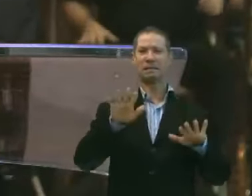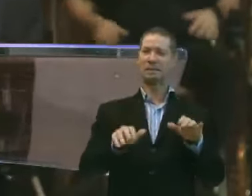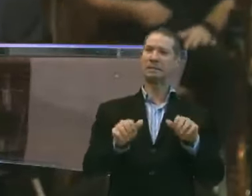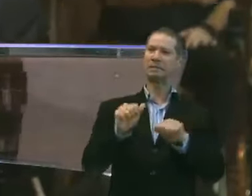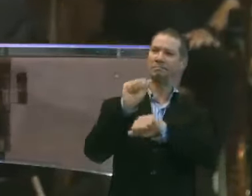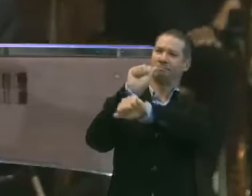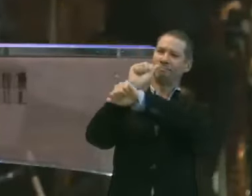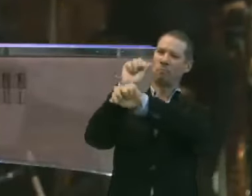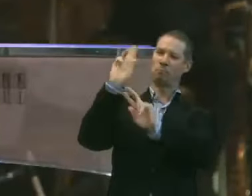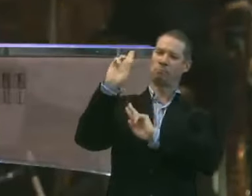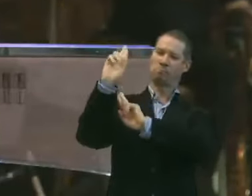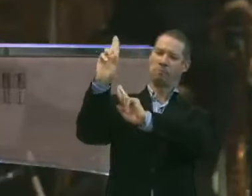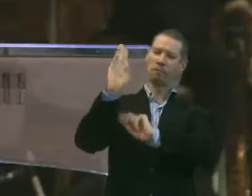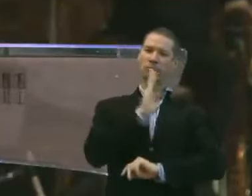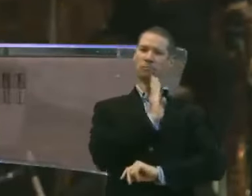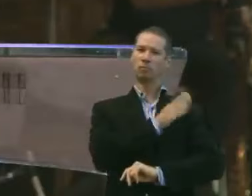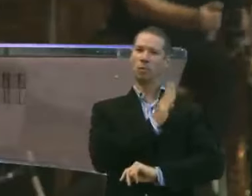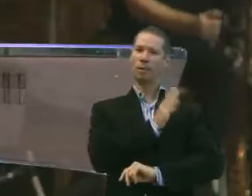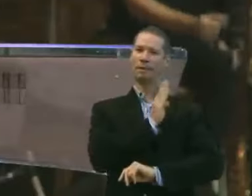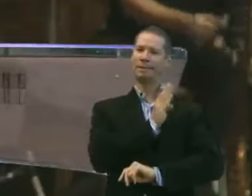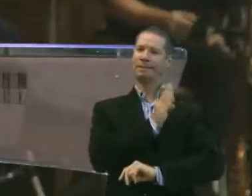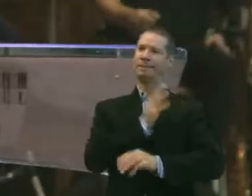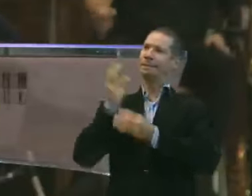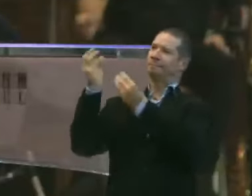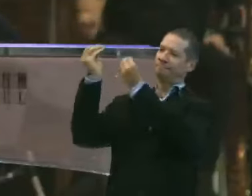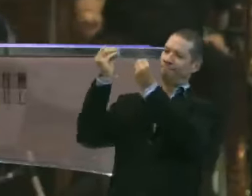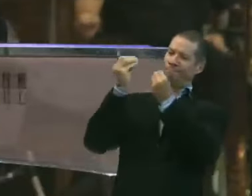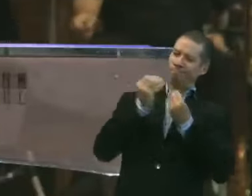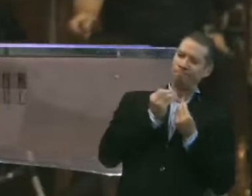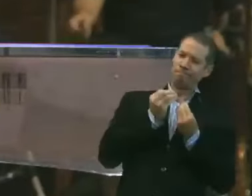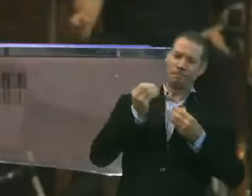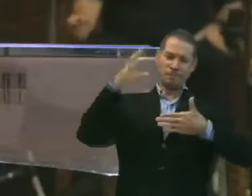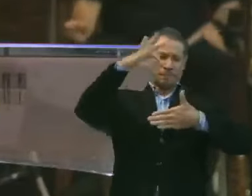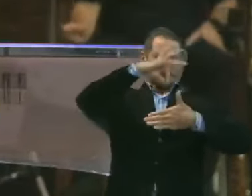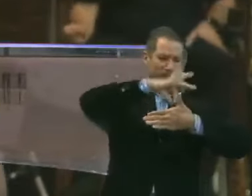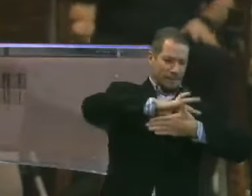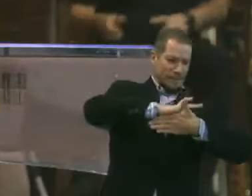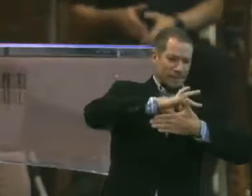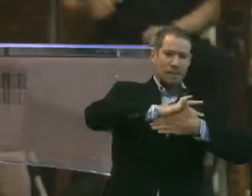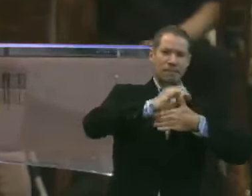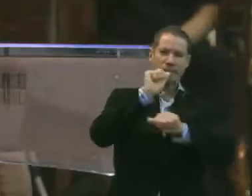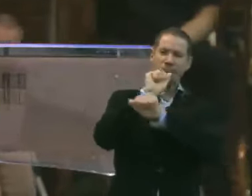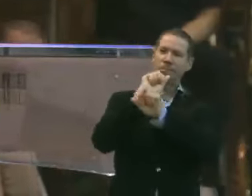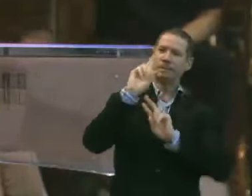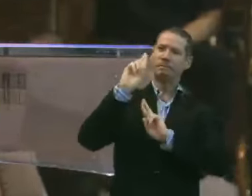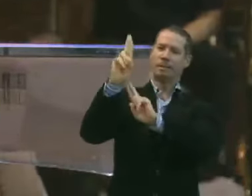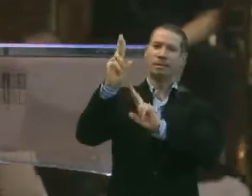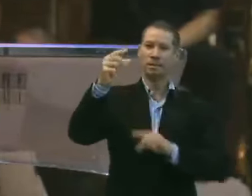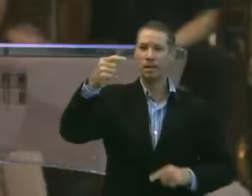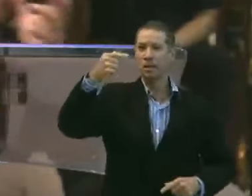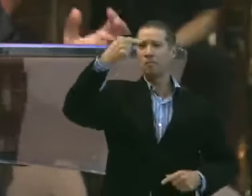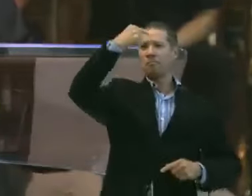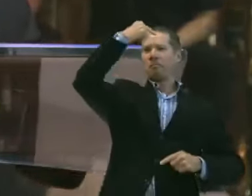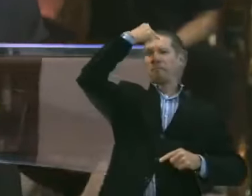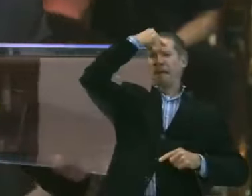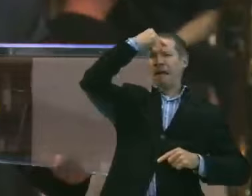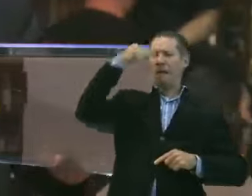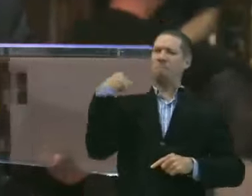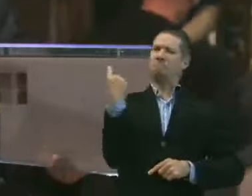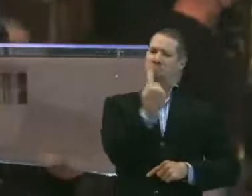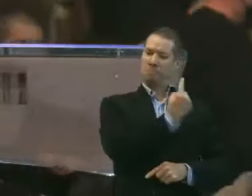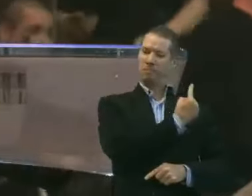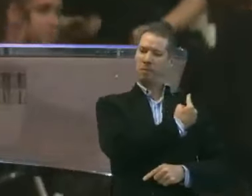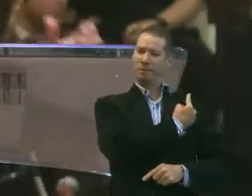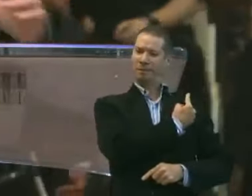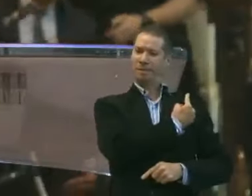aos nossos corações, trazer esperança, lançar sementes de esperança na mentalidade, na nossa mente.